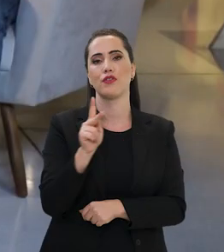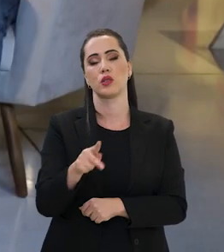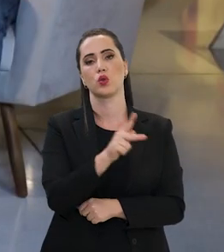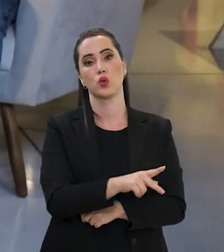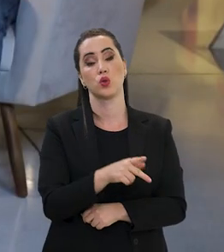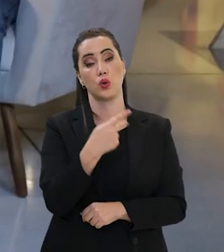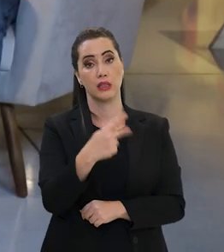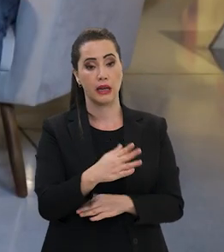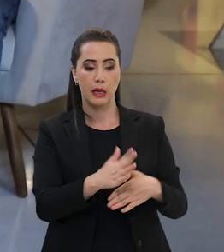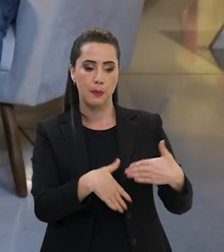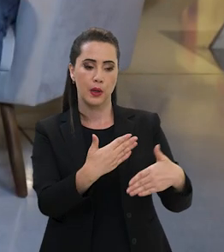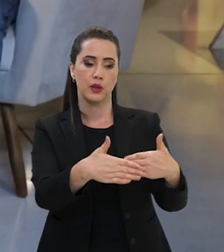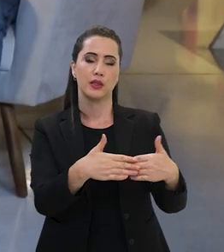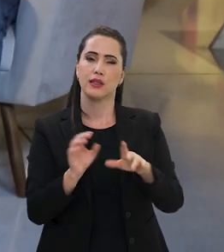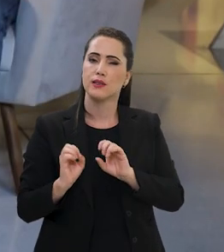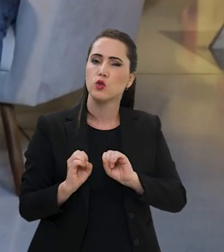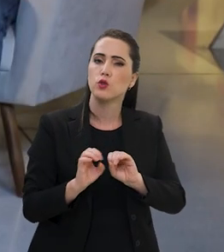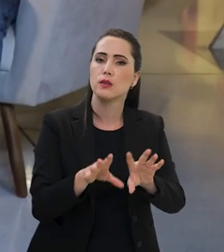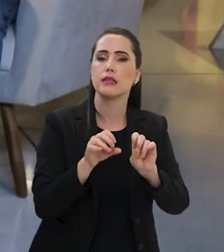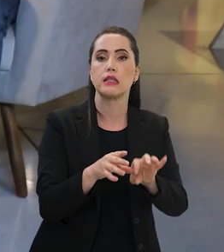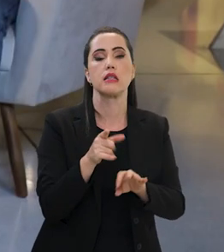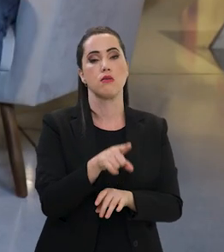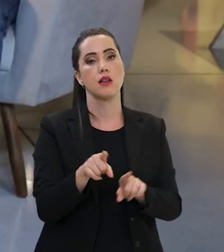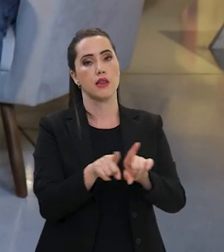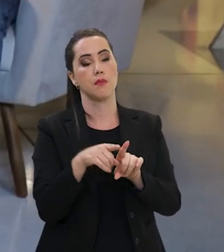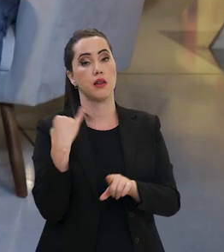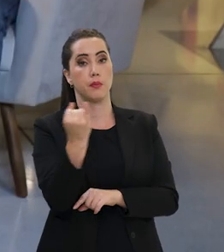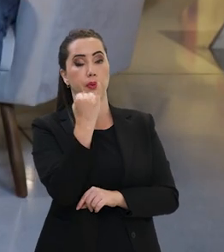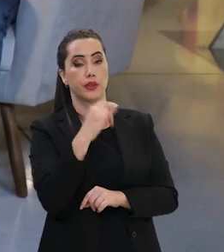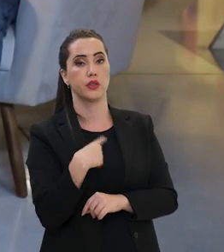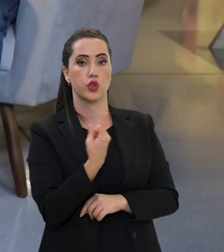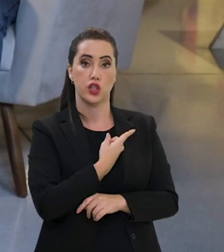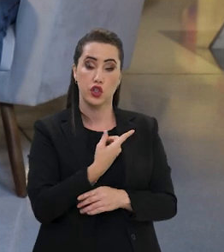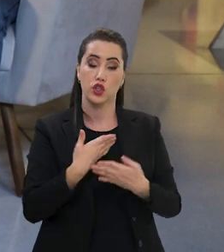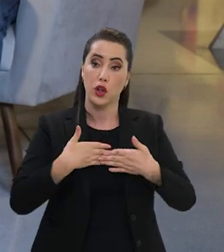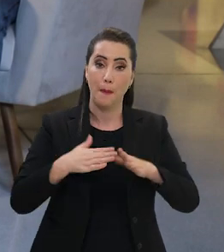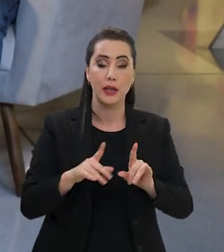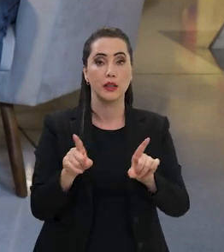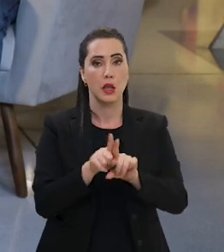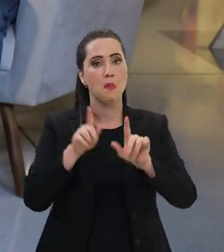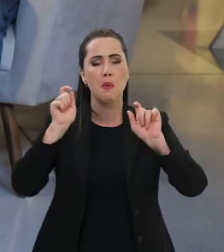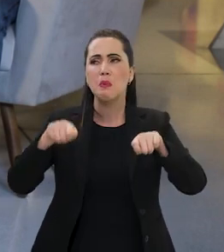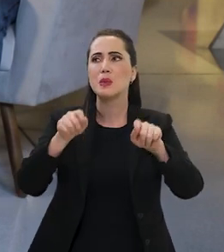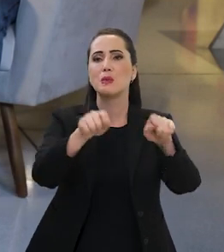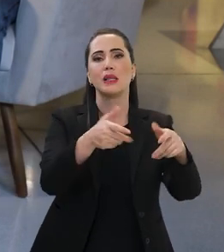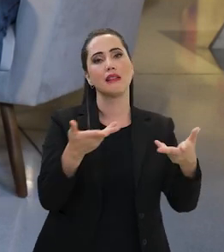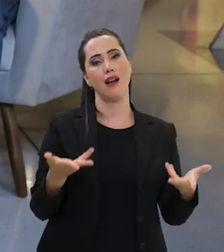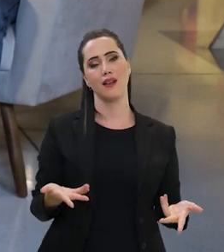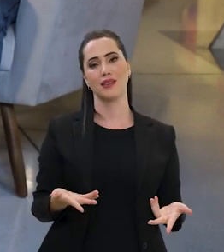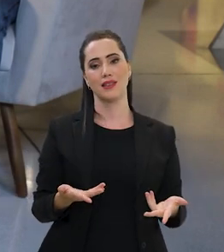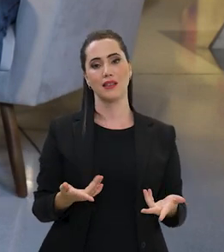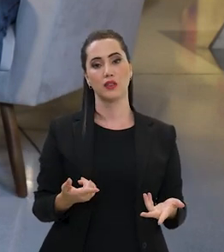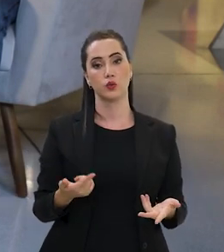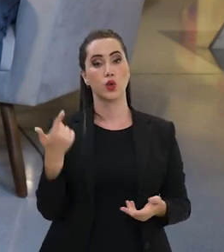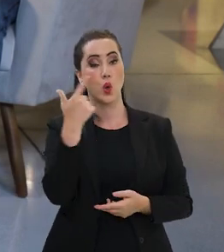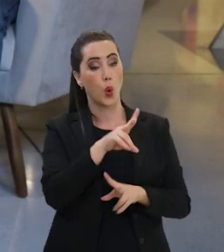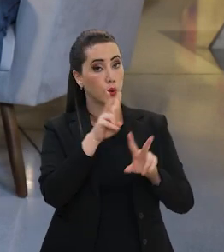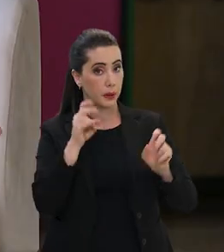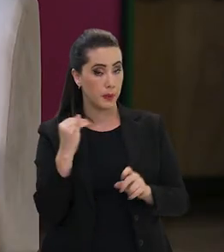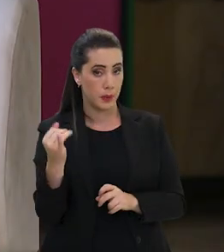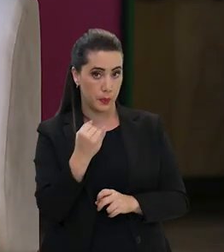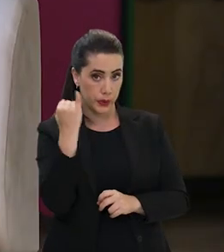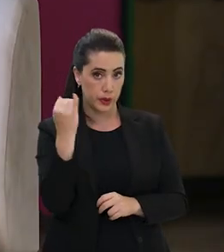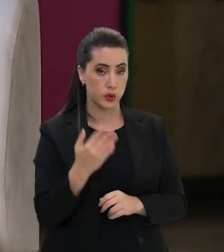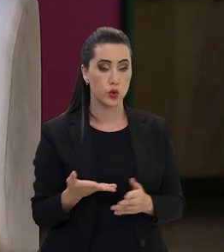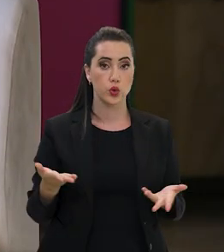ferramentas, ferramentas que auxiliem o professor naquele processo de ensino, ele também é fundamental e a gente está abrindo